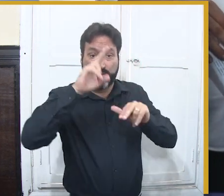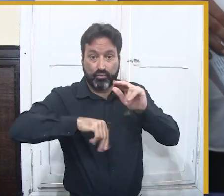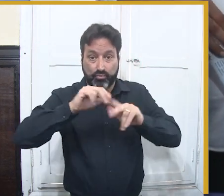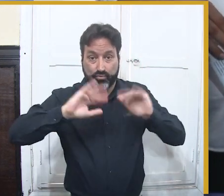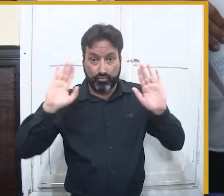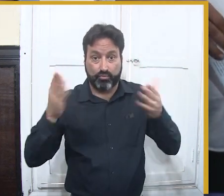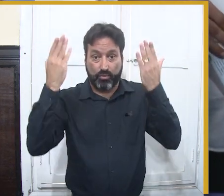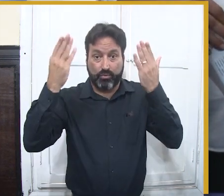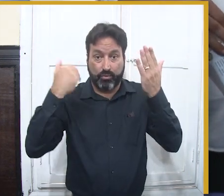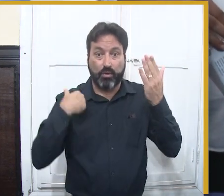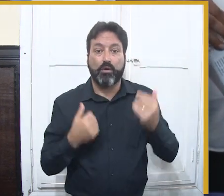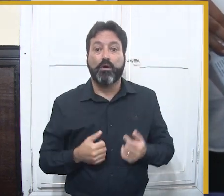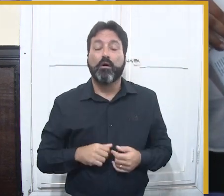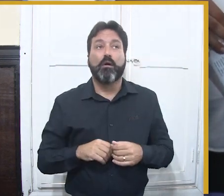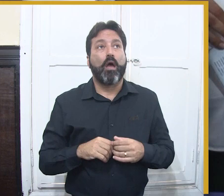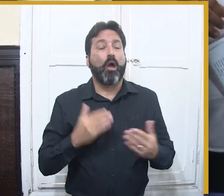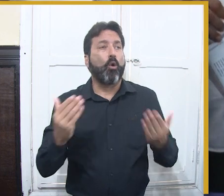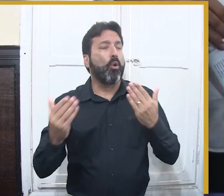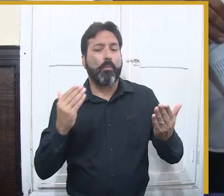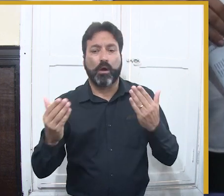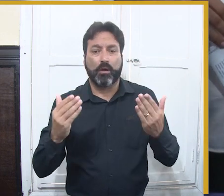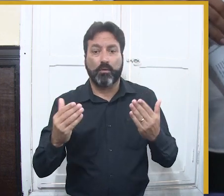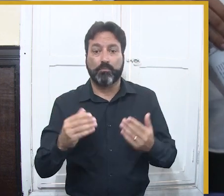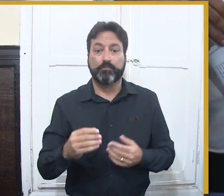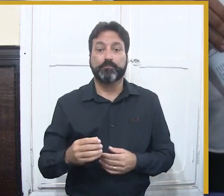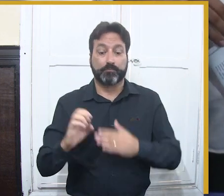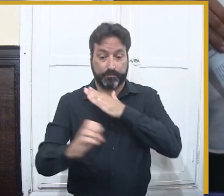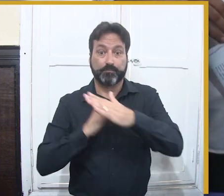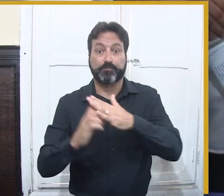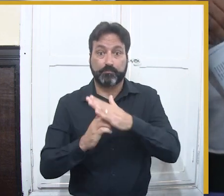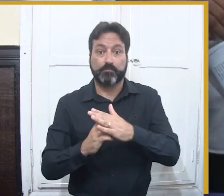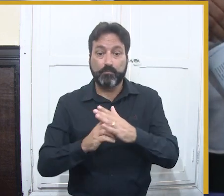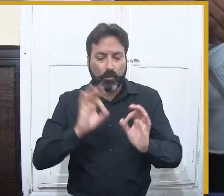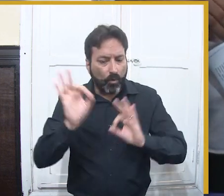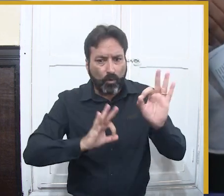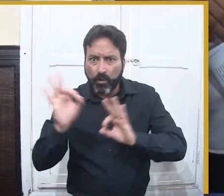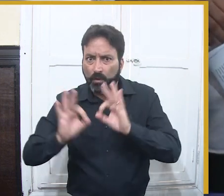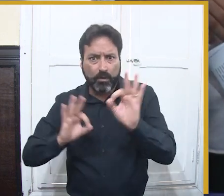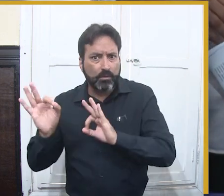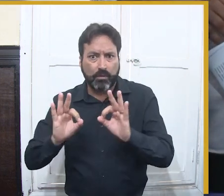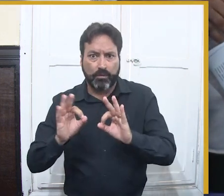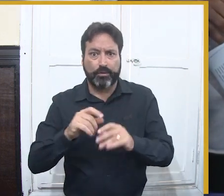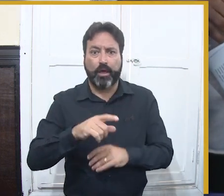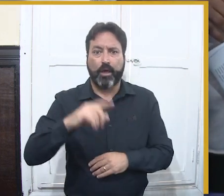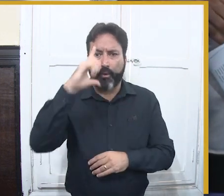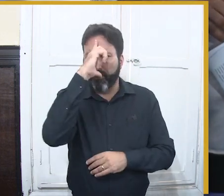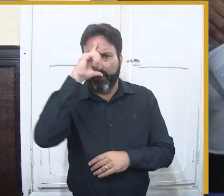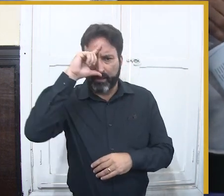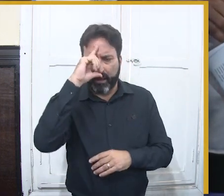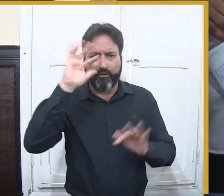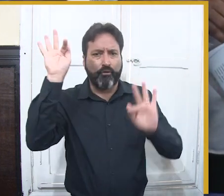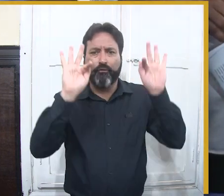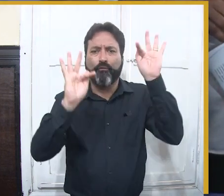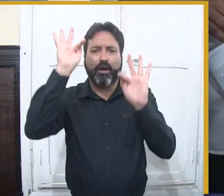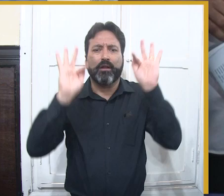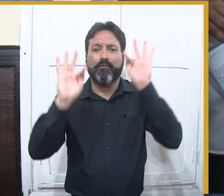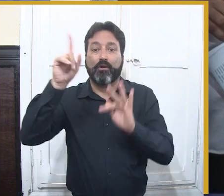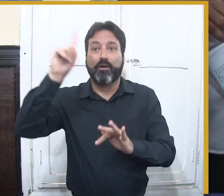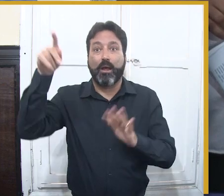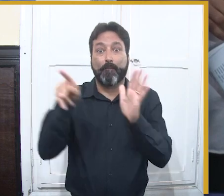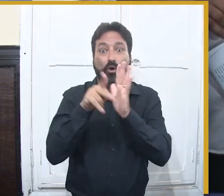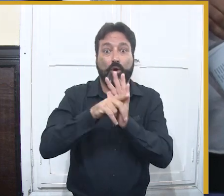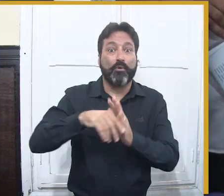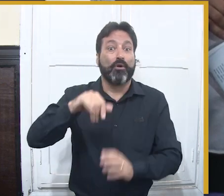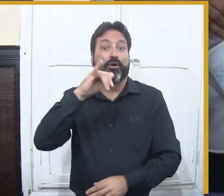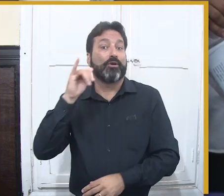educação para investir numa festa que já caminha com as próprias pernas e nada mais justo do que se utilizar da marca